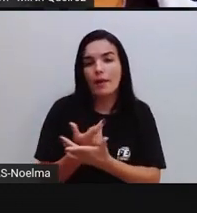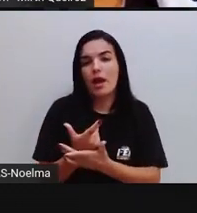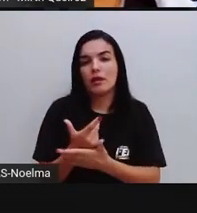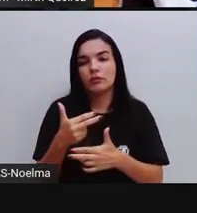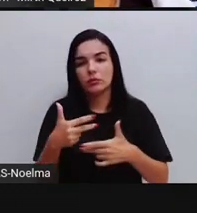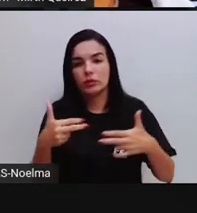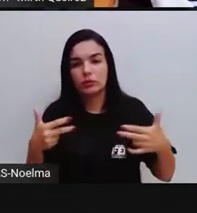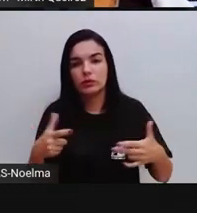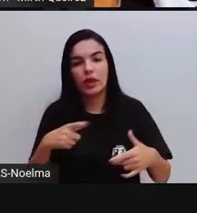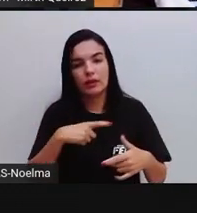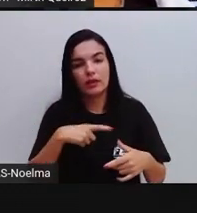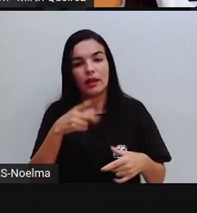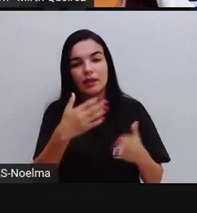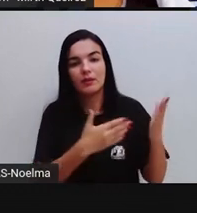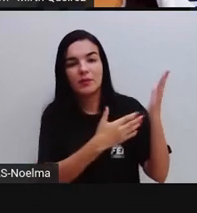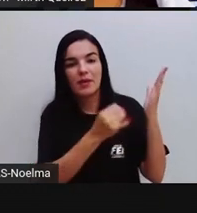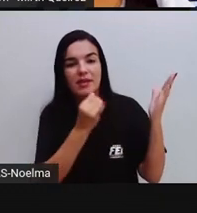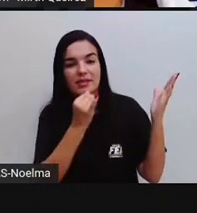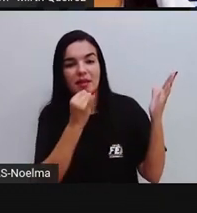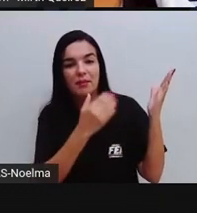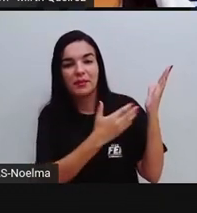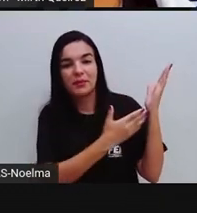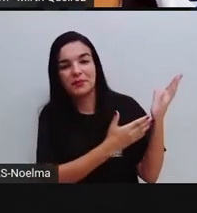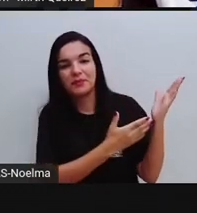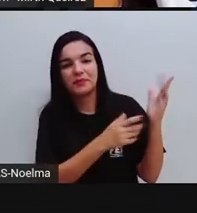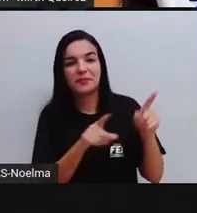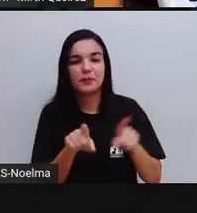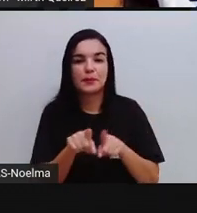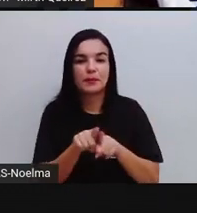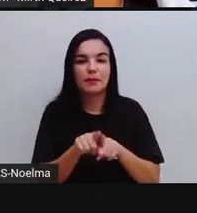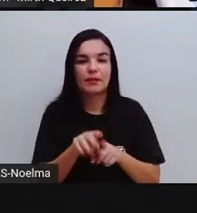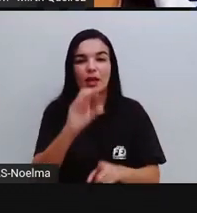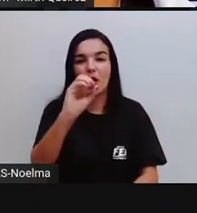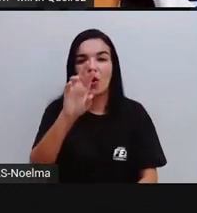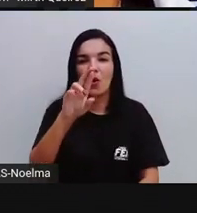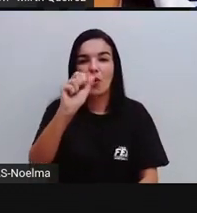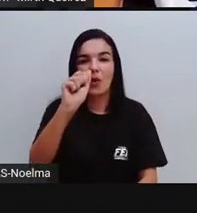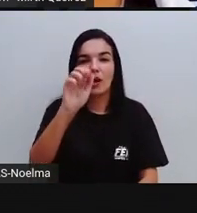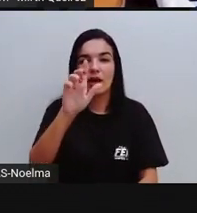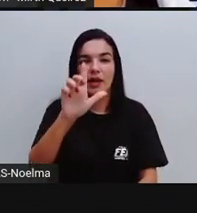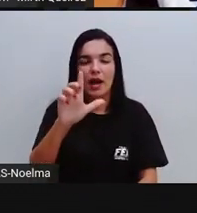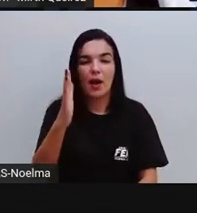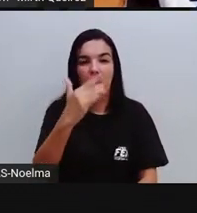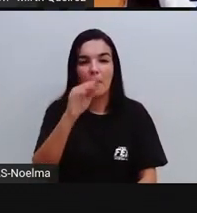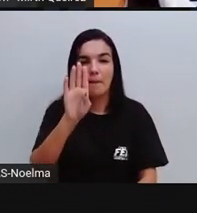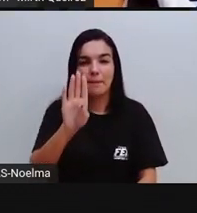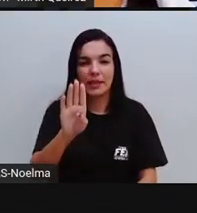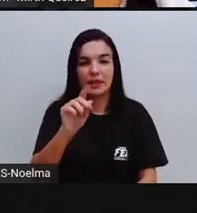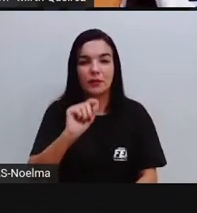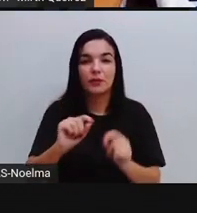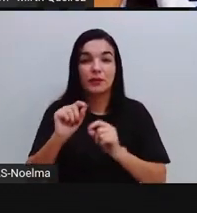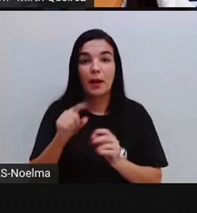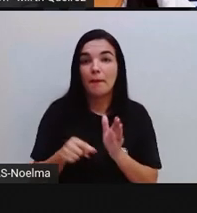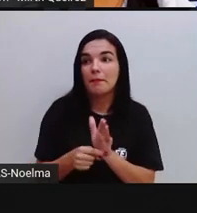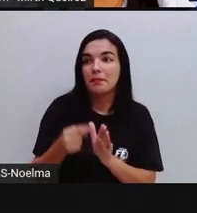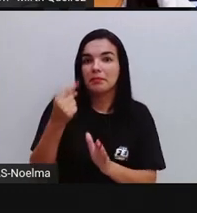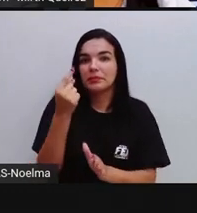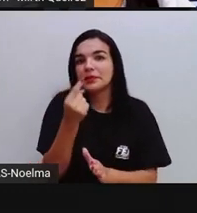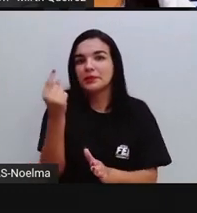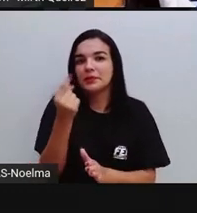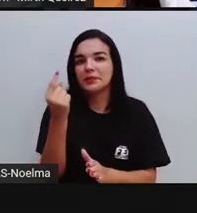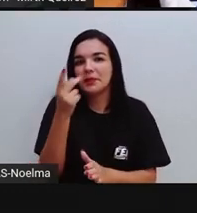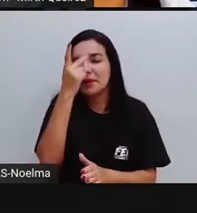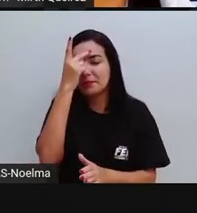E aí a gente tem mais um exemplo aí de anúncio publicitário. Oral B, Pró Saúde. Eleito produto do ano pelos consumidores